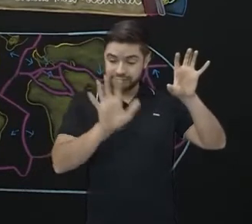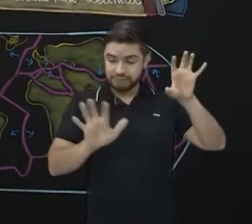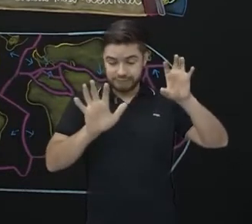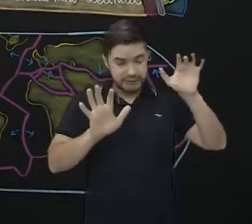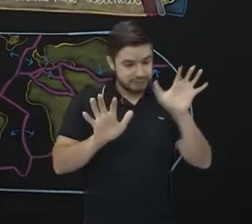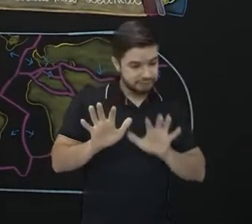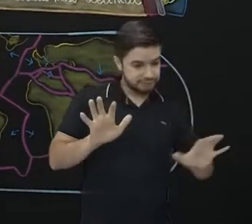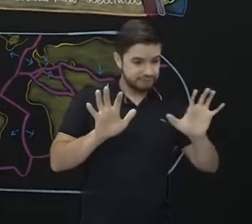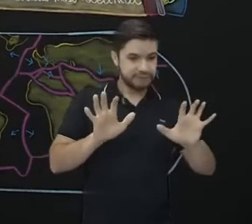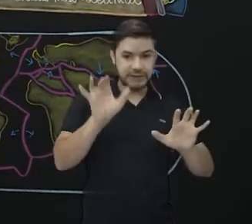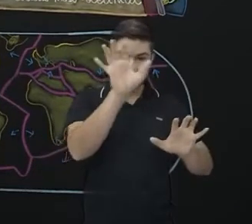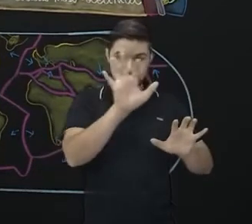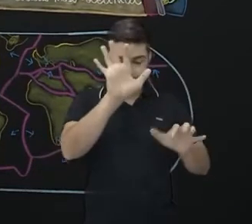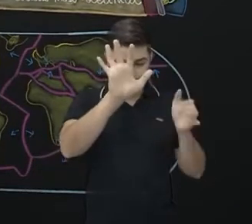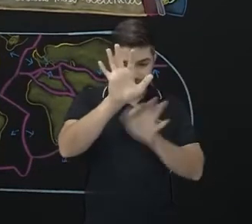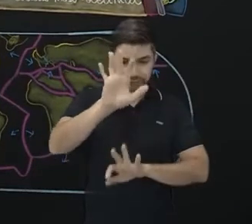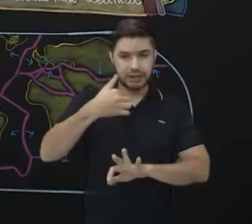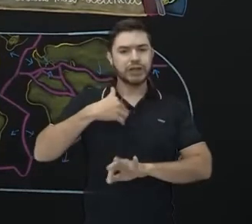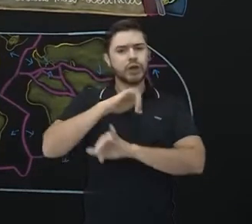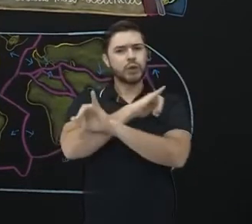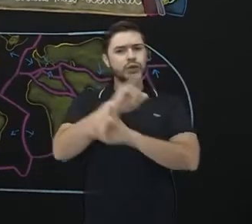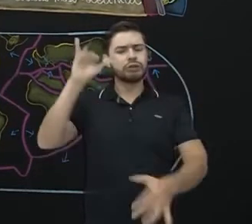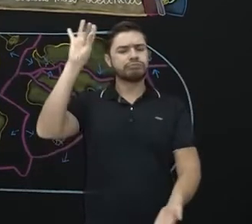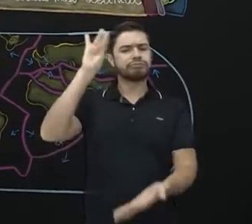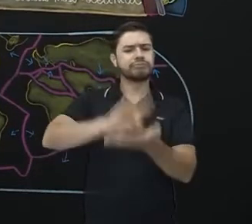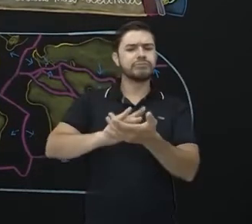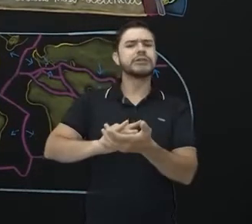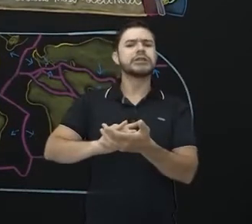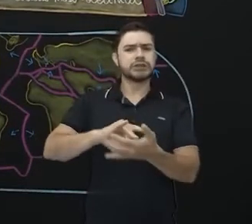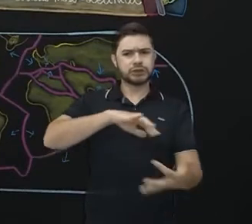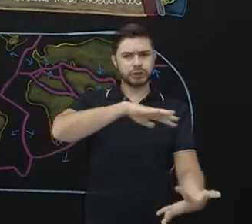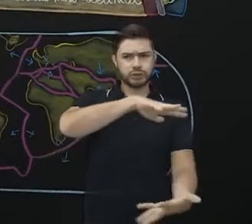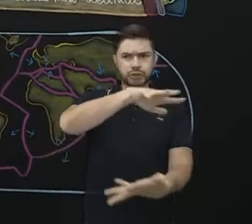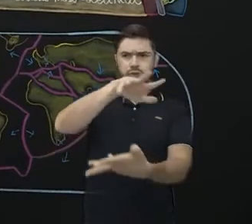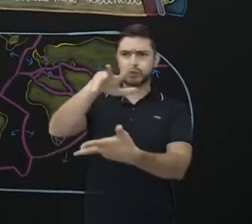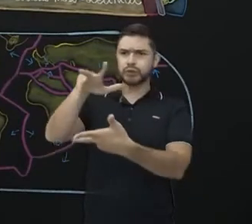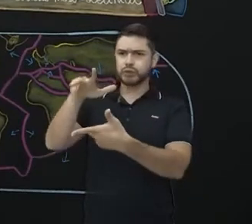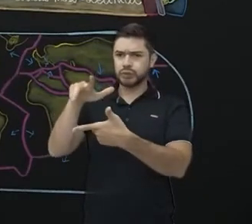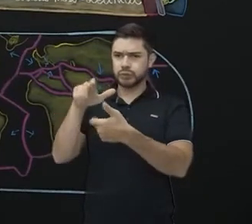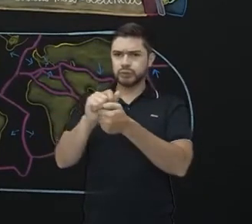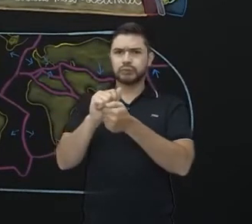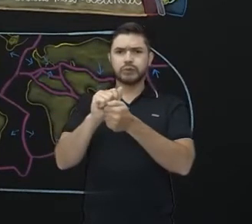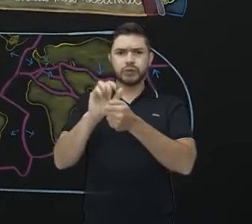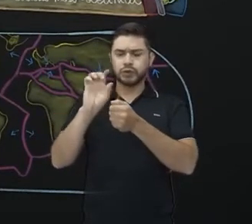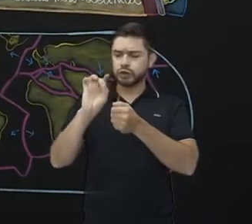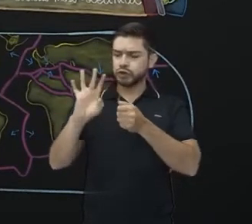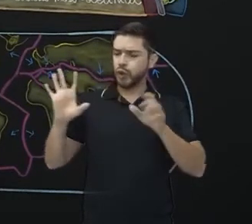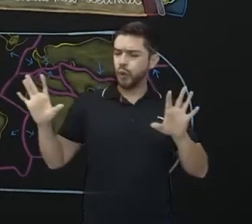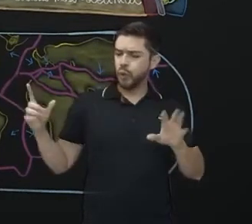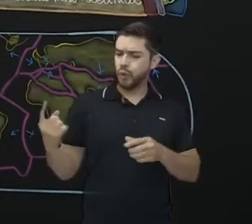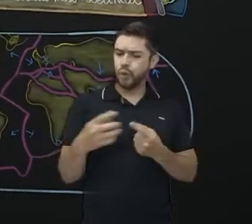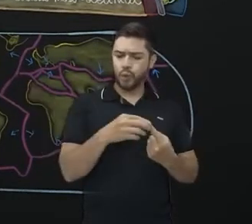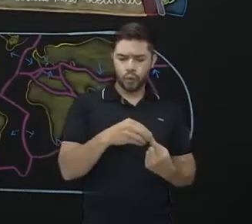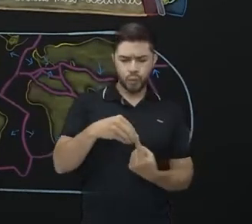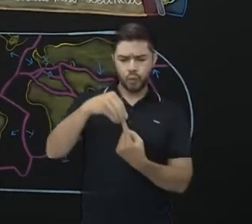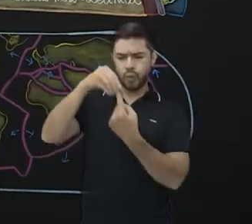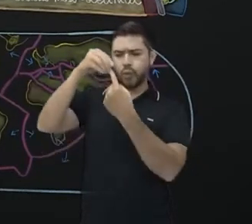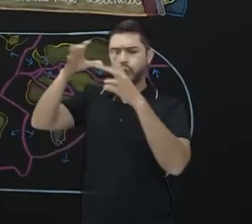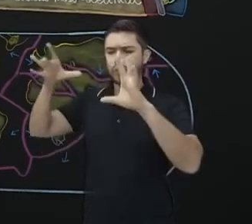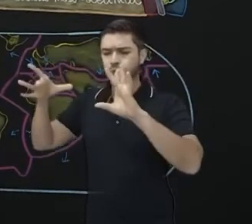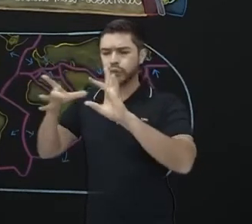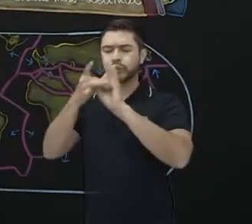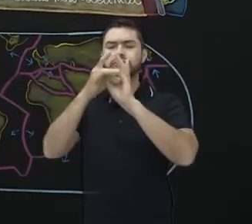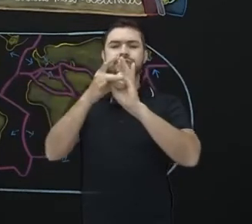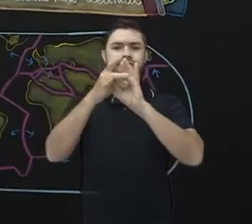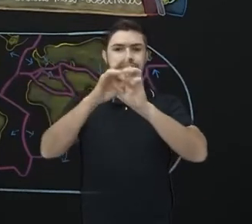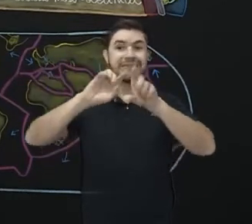paleoclimática, que eu digo que um dia a Terra estava formada num único supercontinente. E